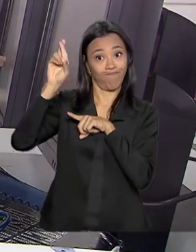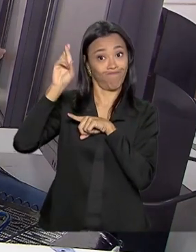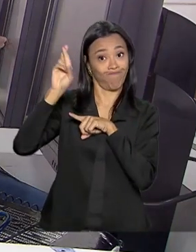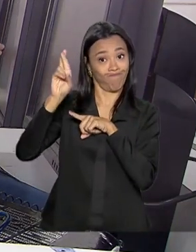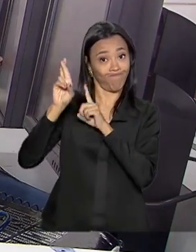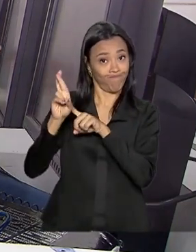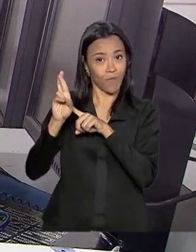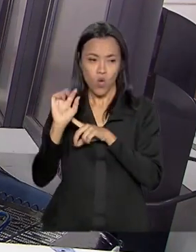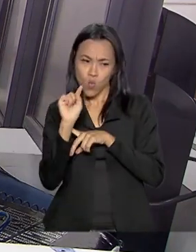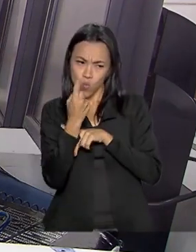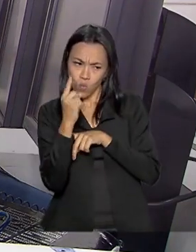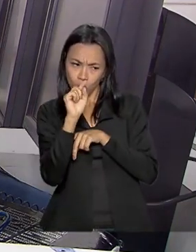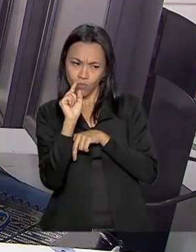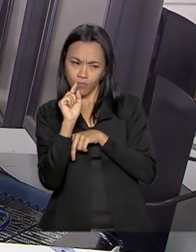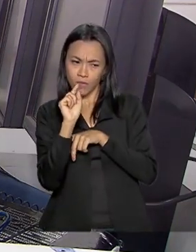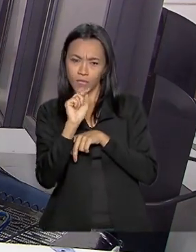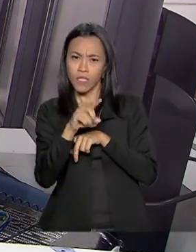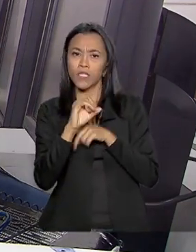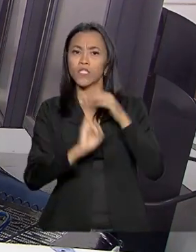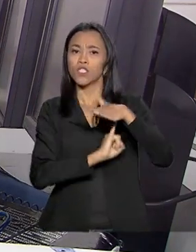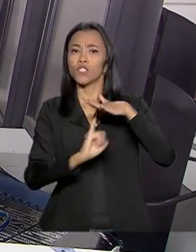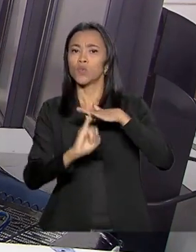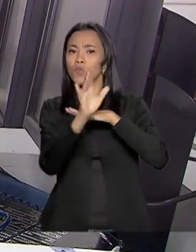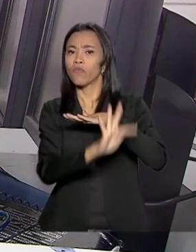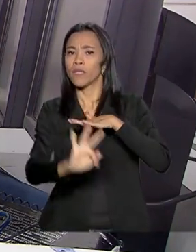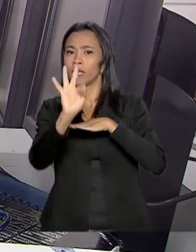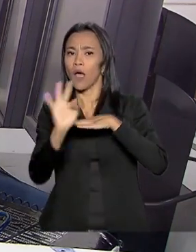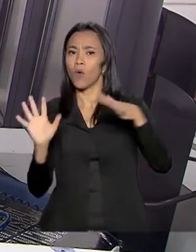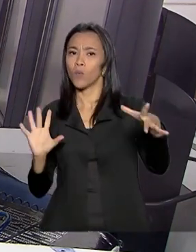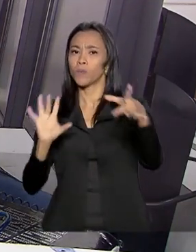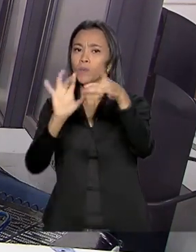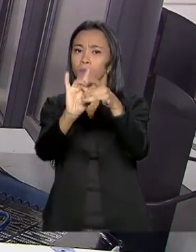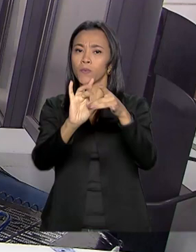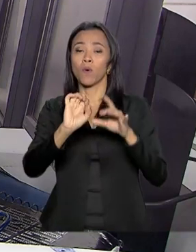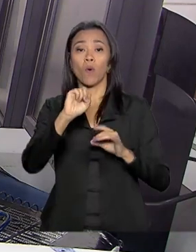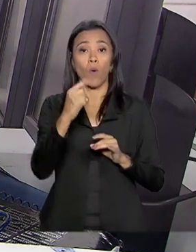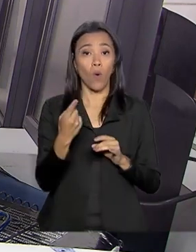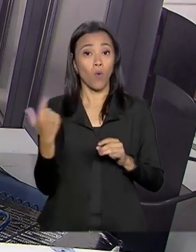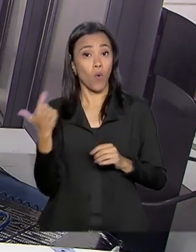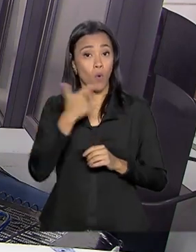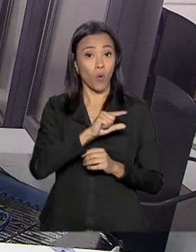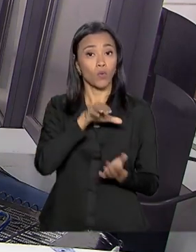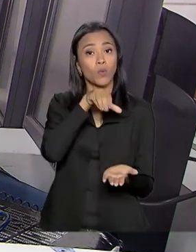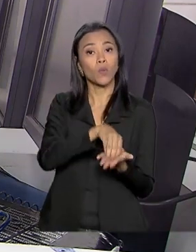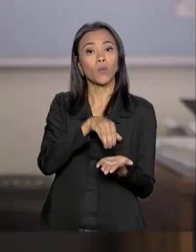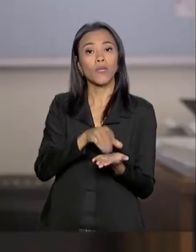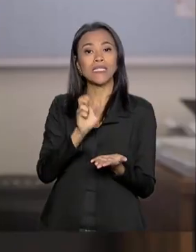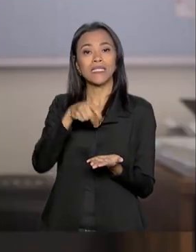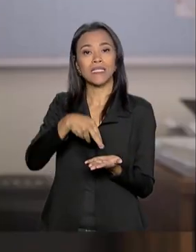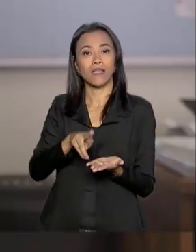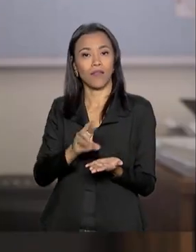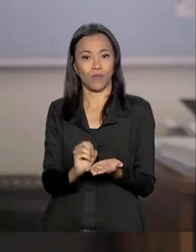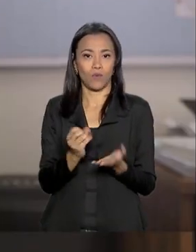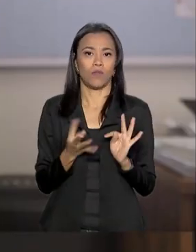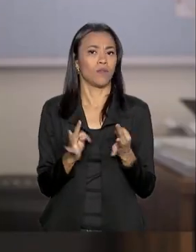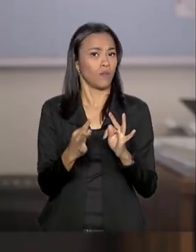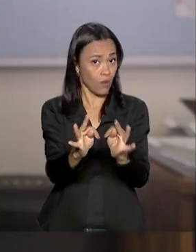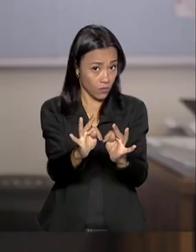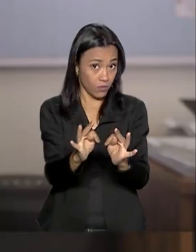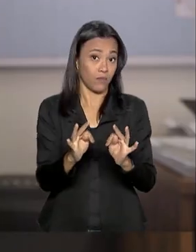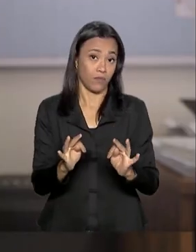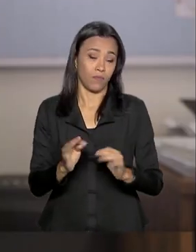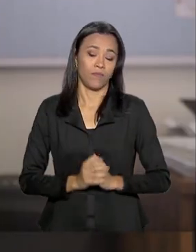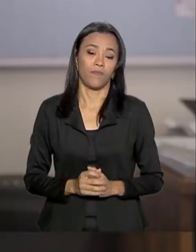se unir a pelo menos um Instituto Federal de Ciência e Tecnologia ou Centro Federal de Educação Tecnológica. A gente vai tentar